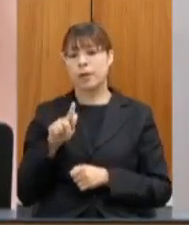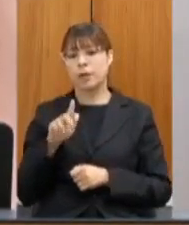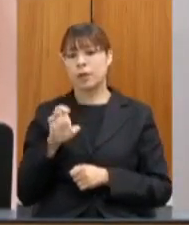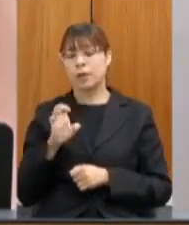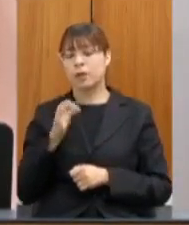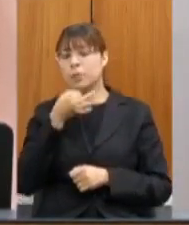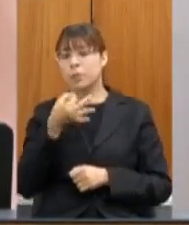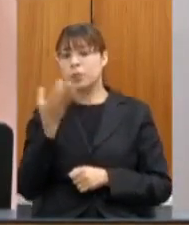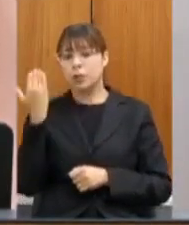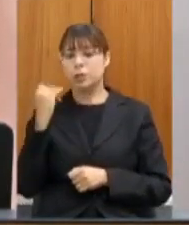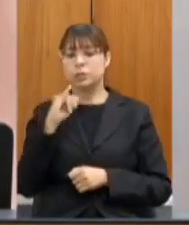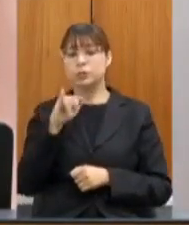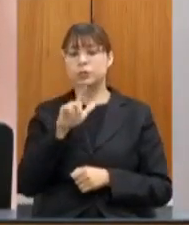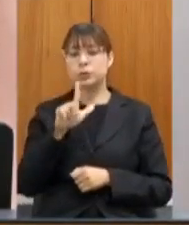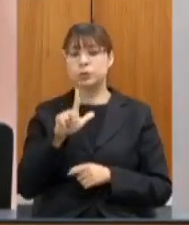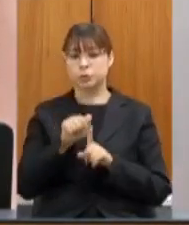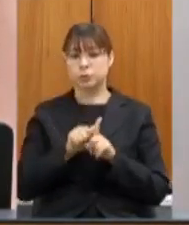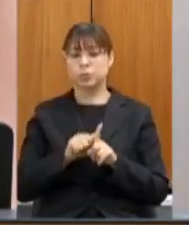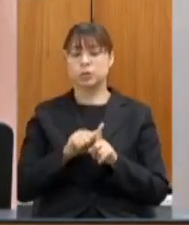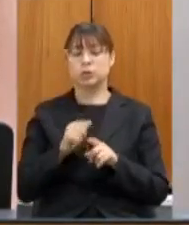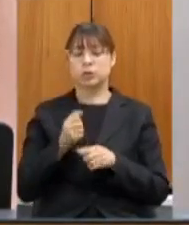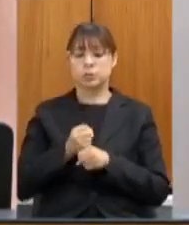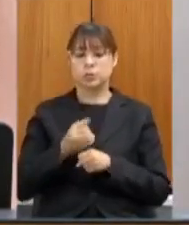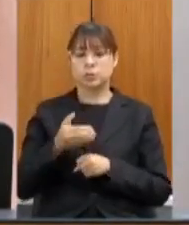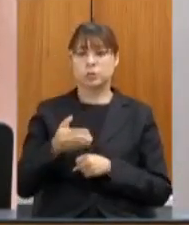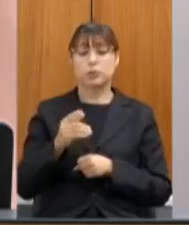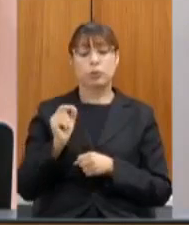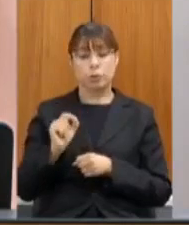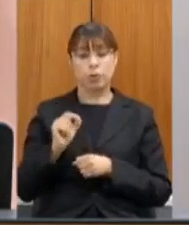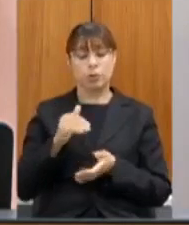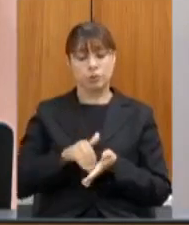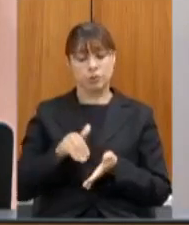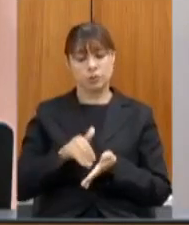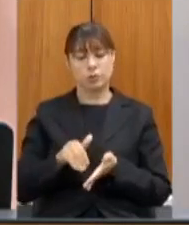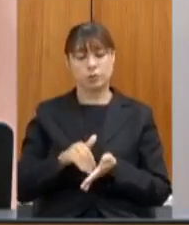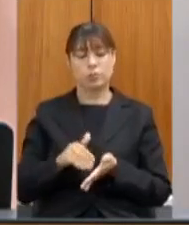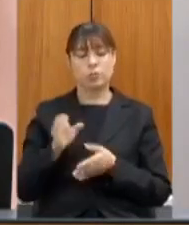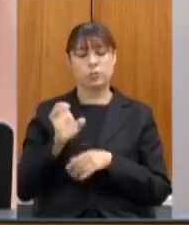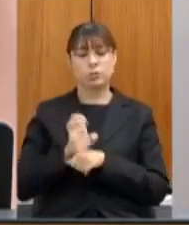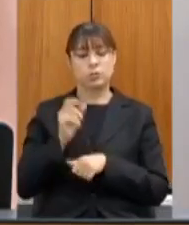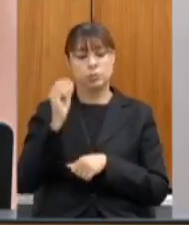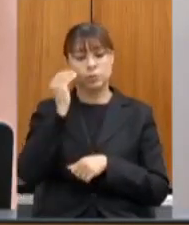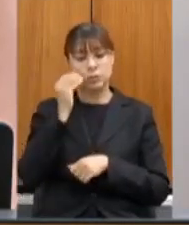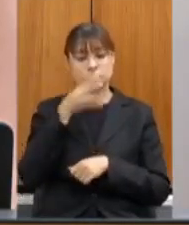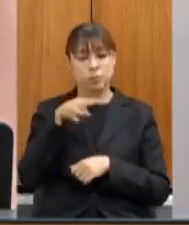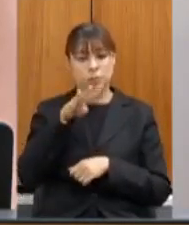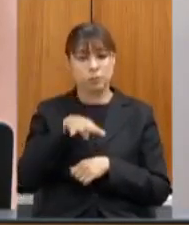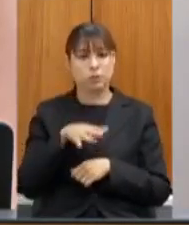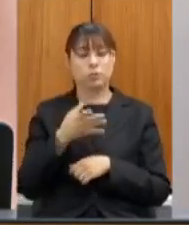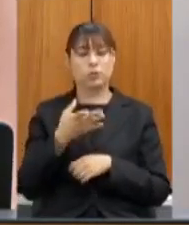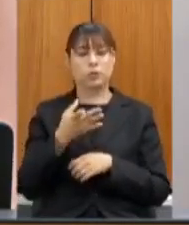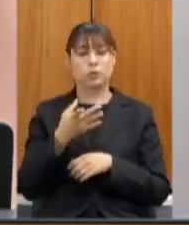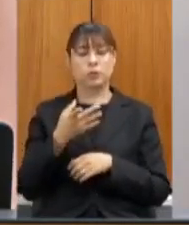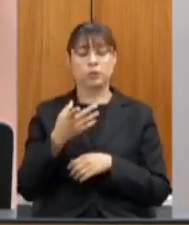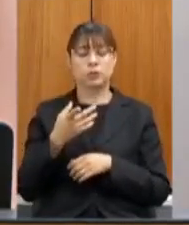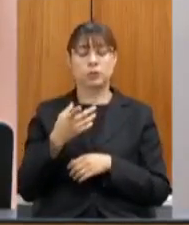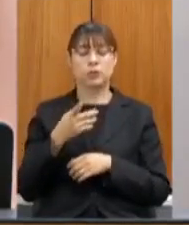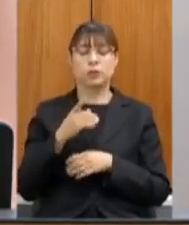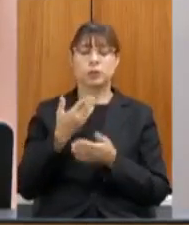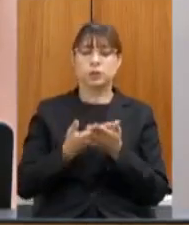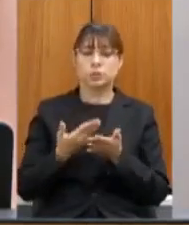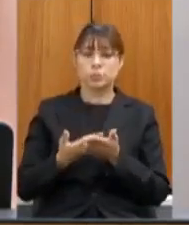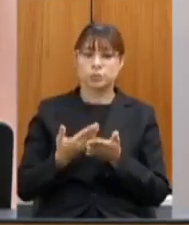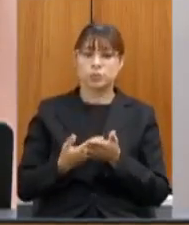ou seja que a Secretaria de Estado reorganize o calendário escolar sem que se computem as atividades